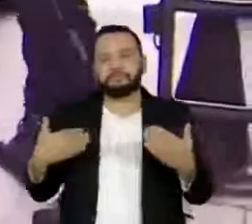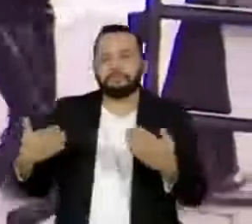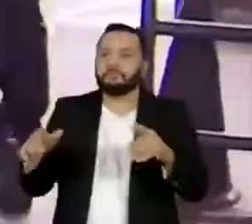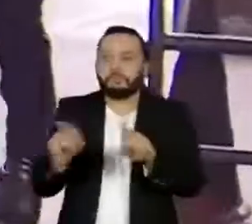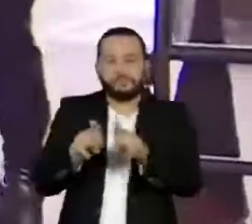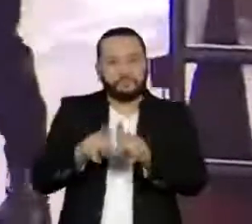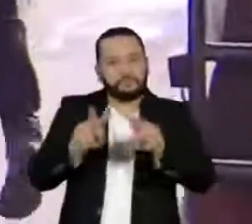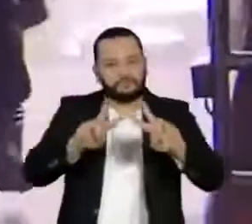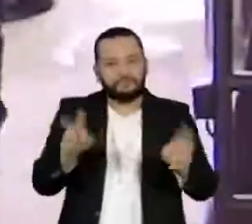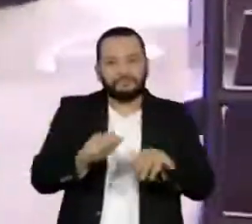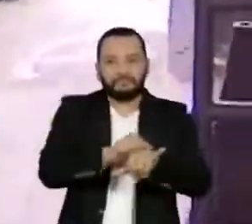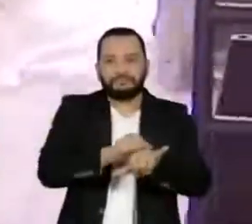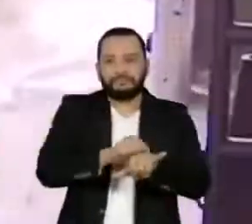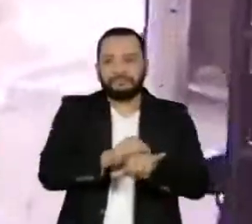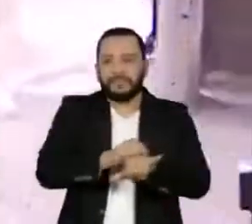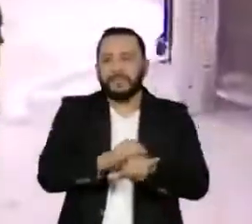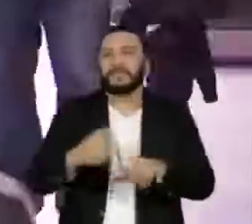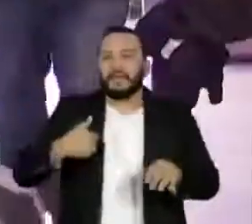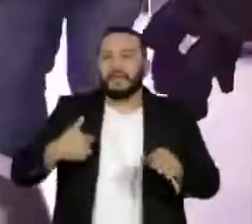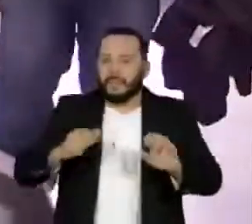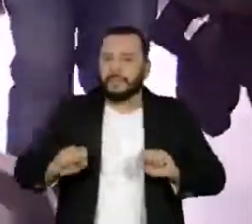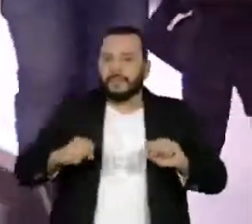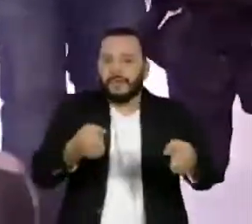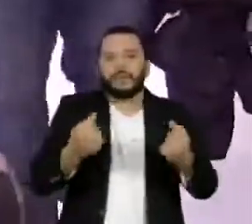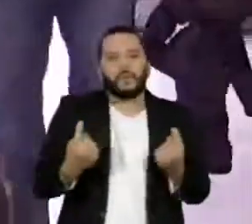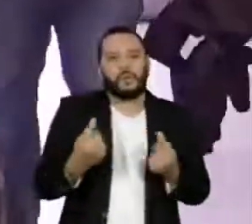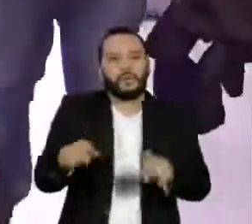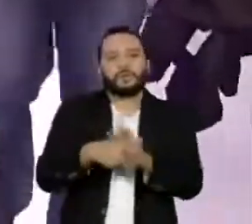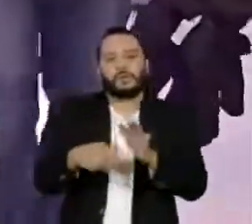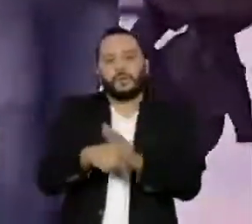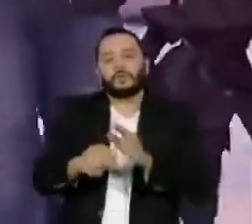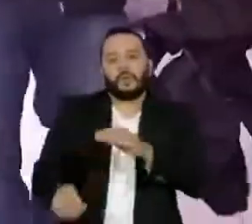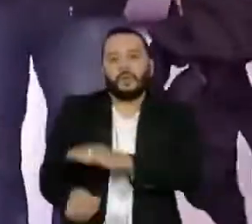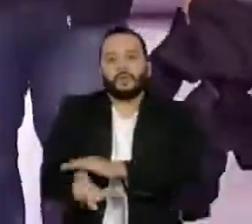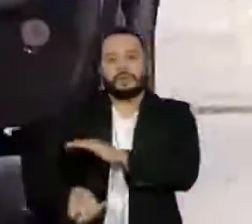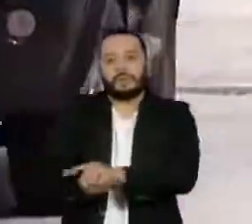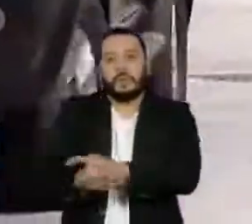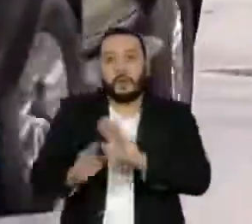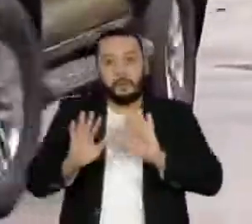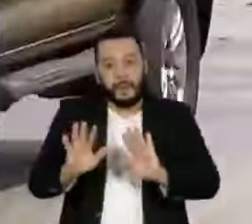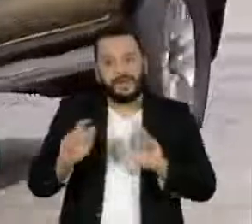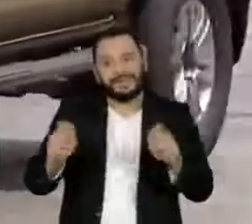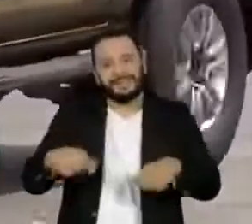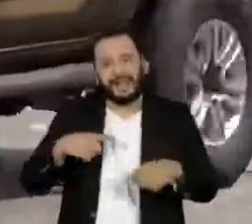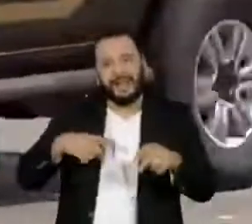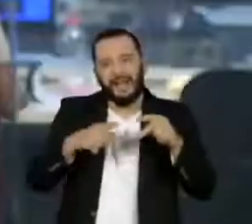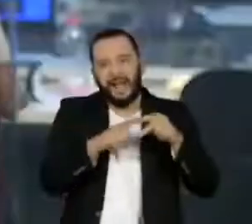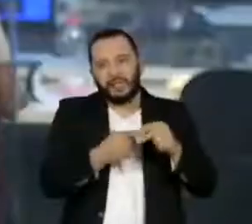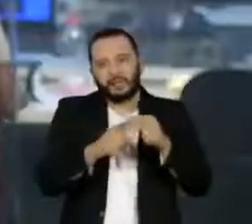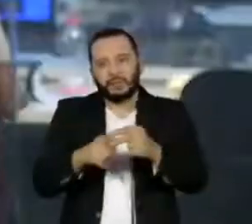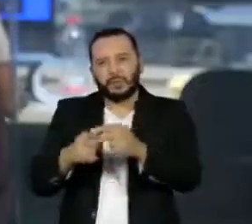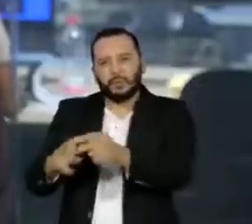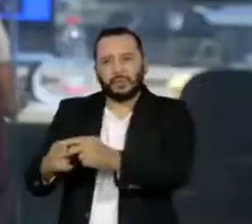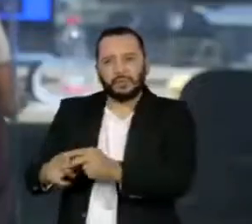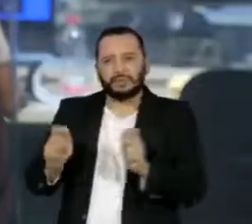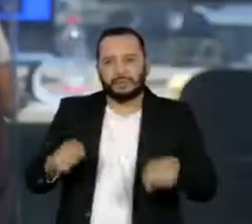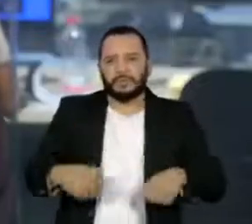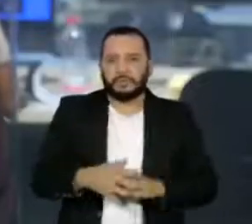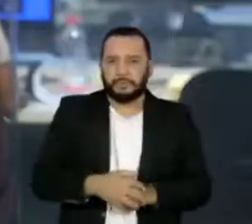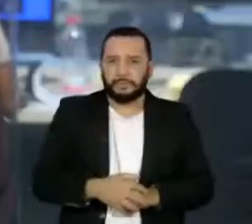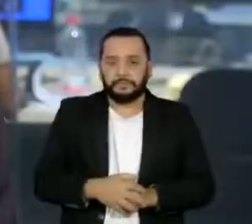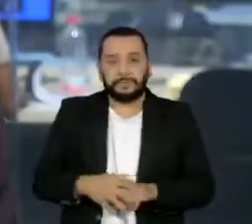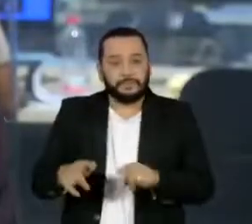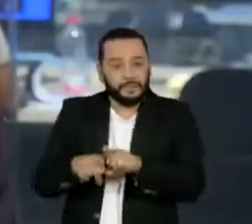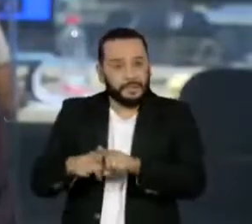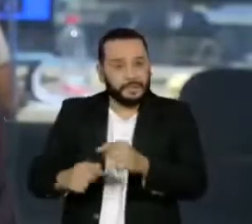tratou da Lava Jato. Ele defendeu o combate à corrupção, mas que é possível fazer ajustes com o tempo. A assessoria